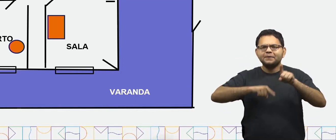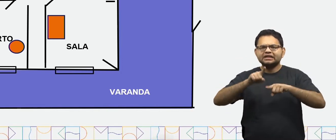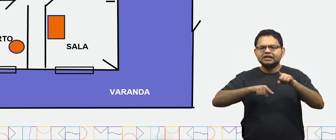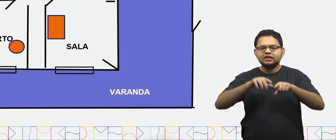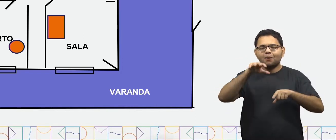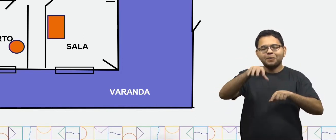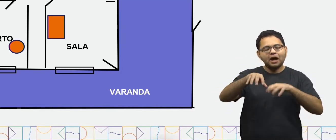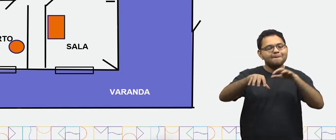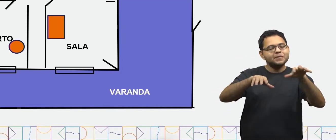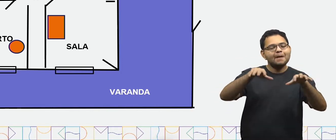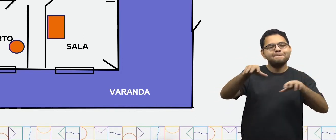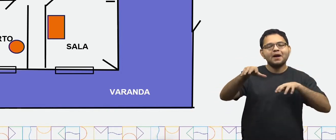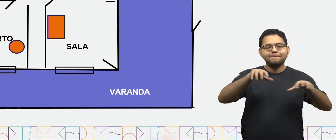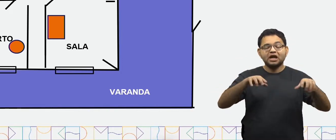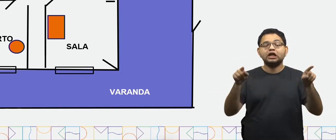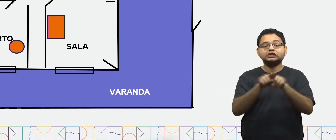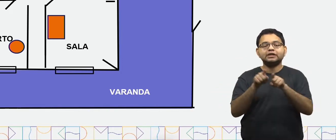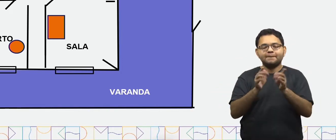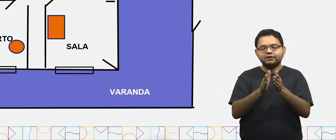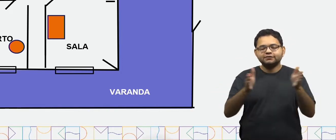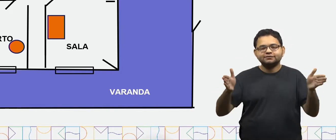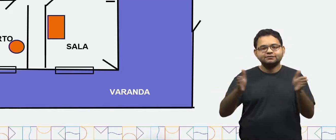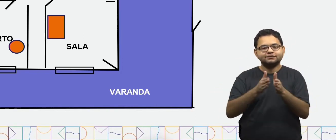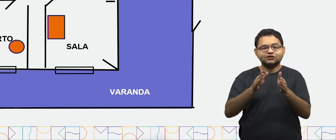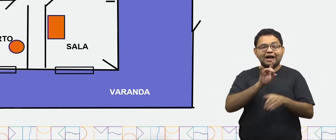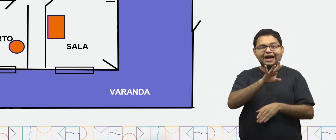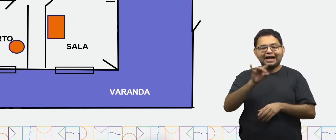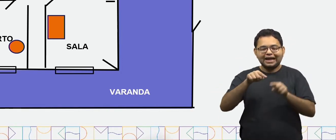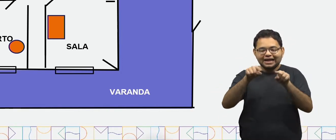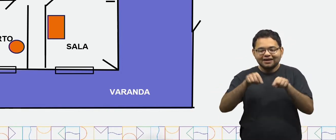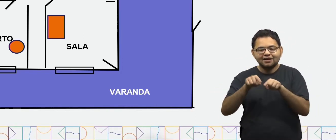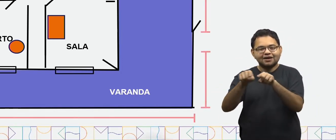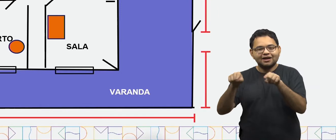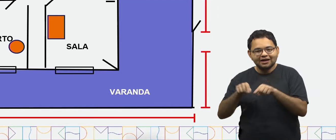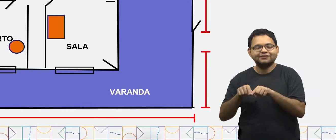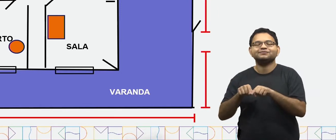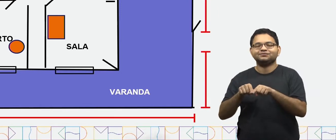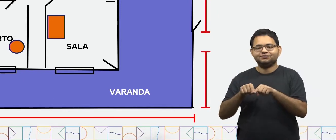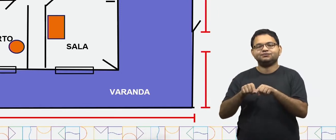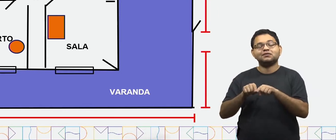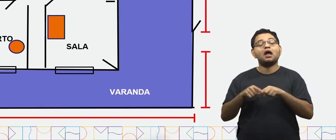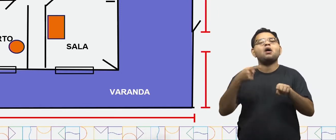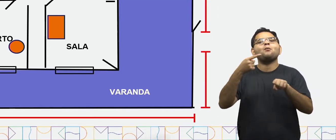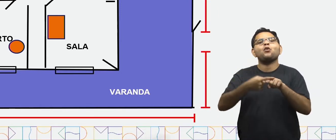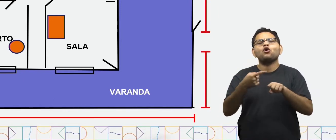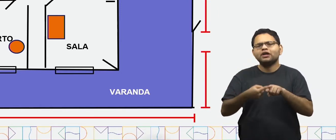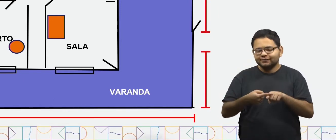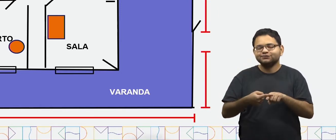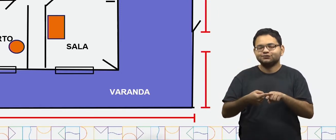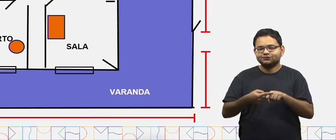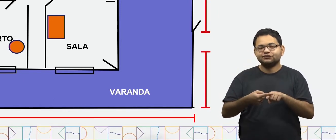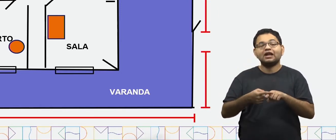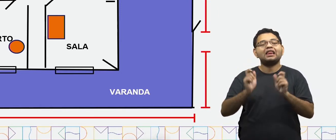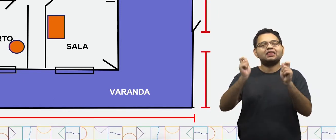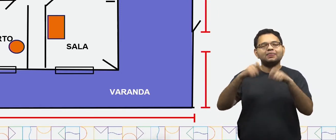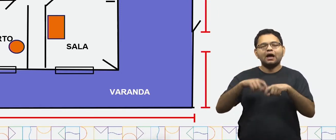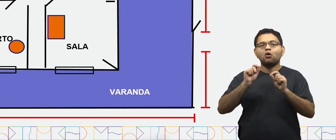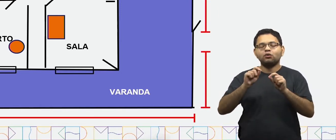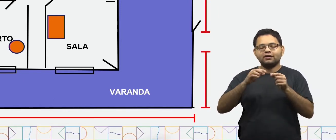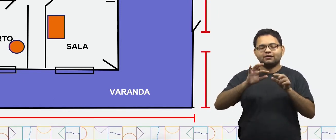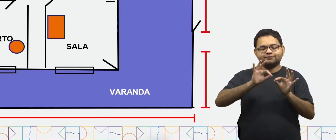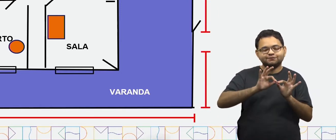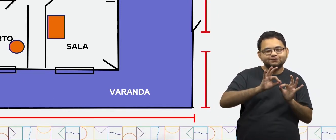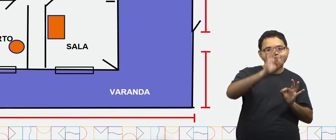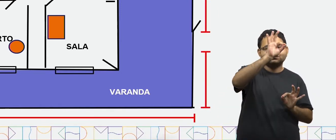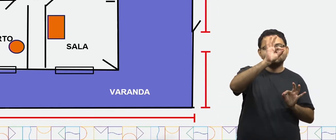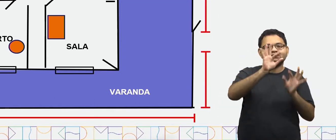de imóveis com o tamanho que posso colocar em cada cômodo. Pois, nesse desenho, posso colocar